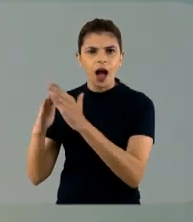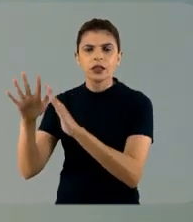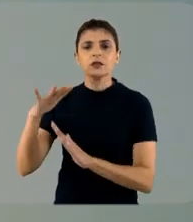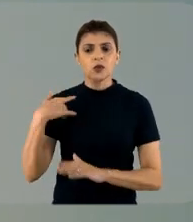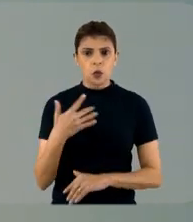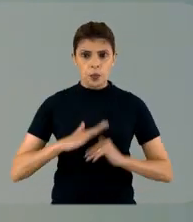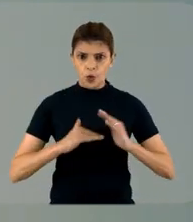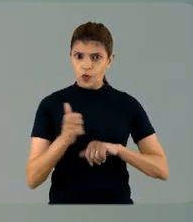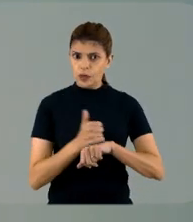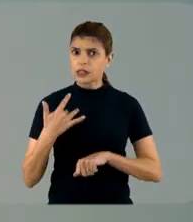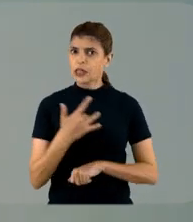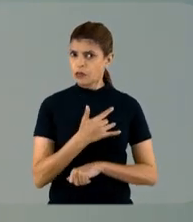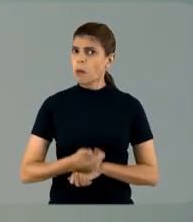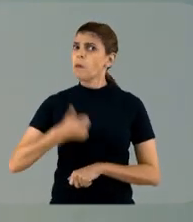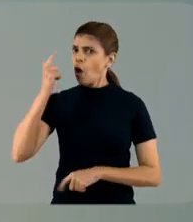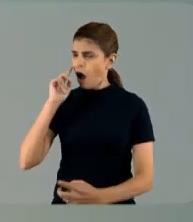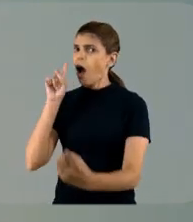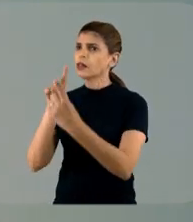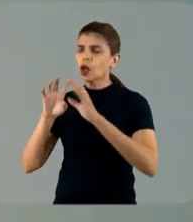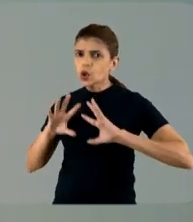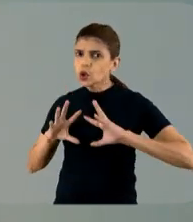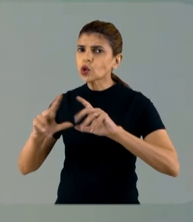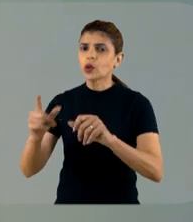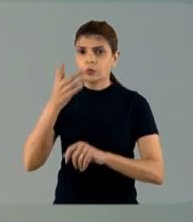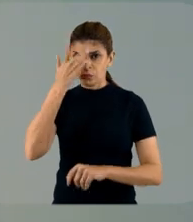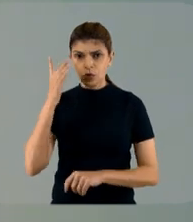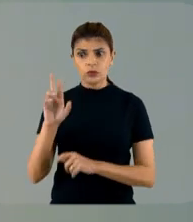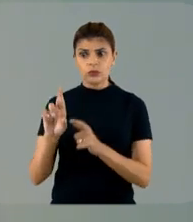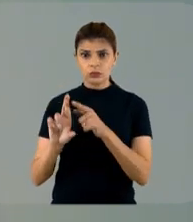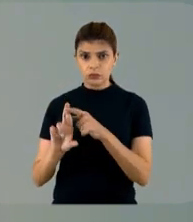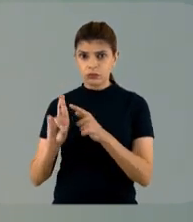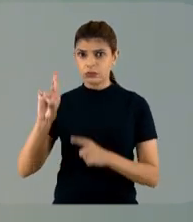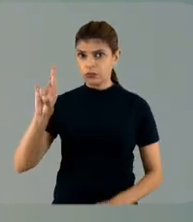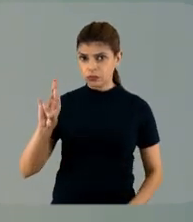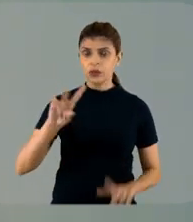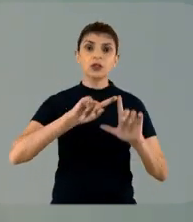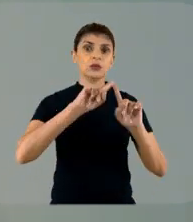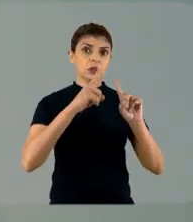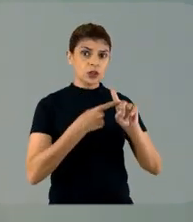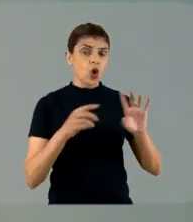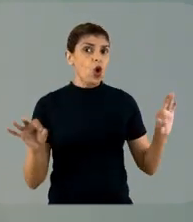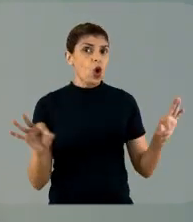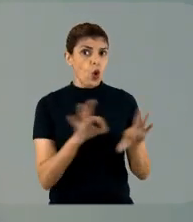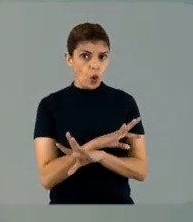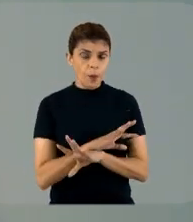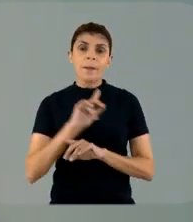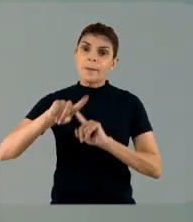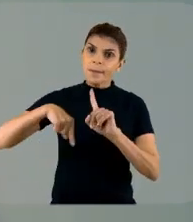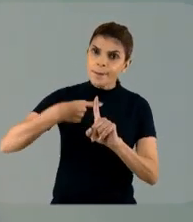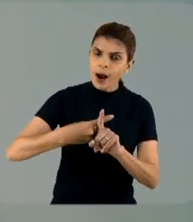nós como profissionais de saúde não devíamos atender a todas as gestantes com EPIs completos, incluindo